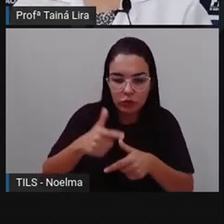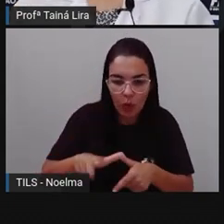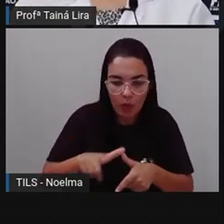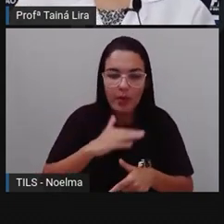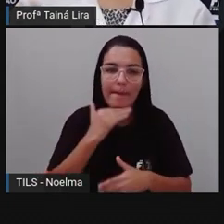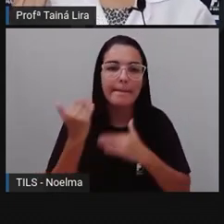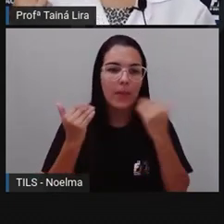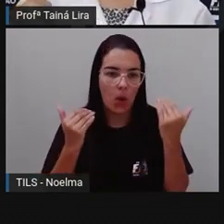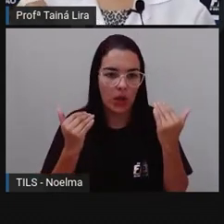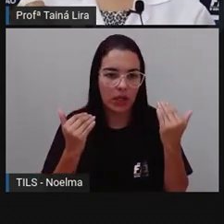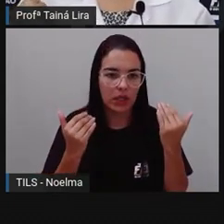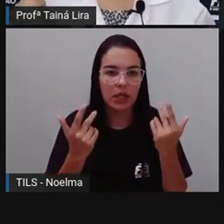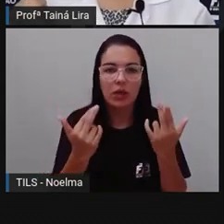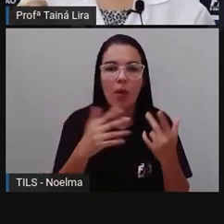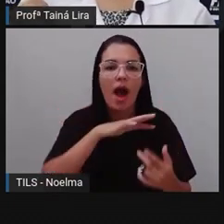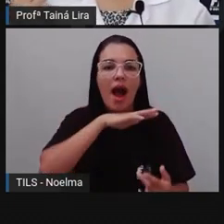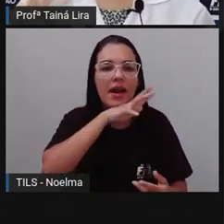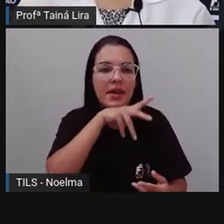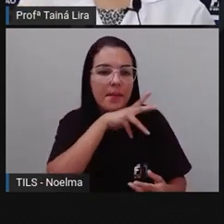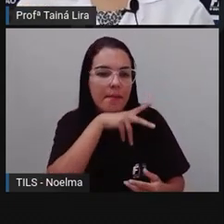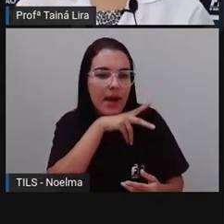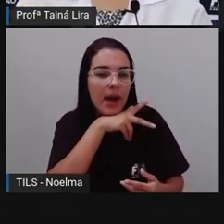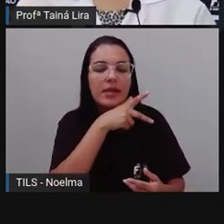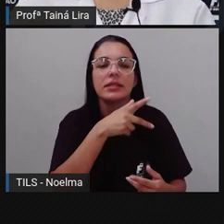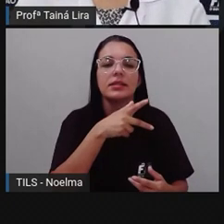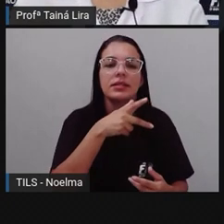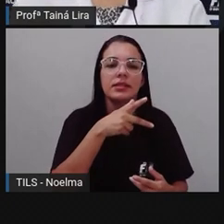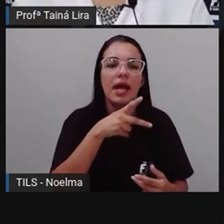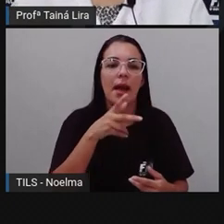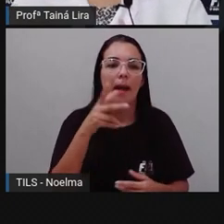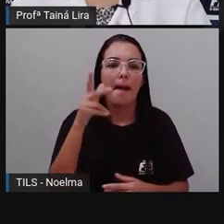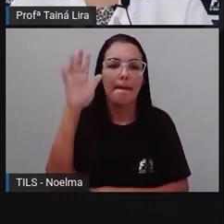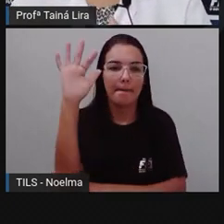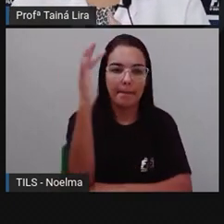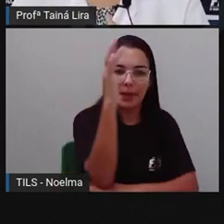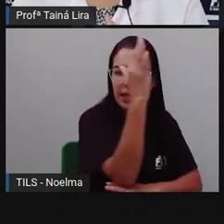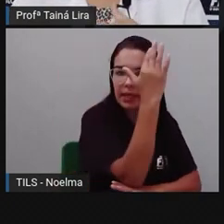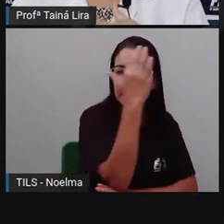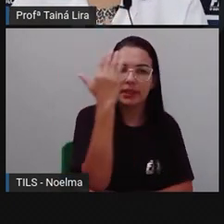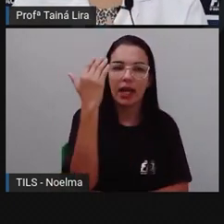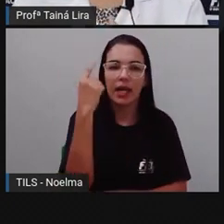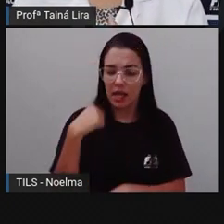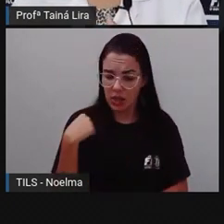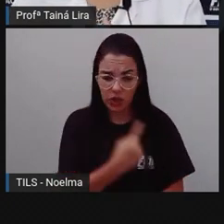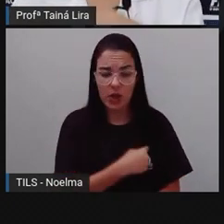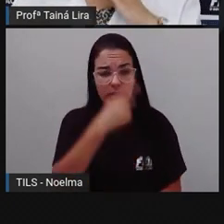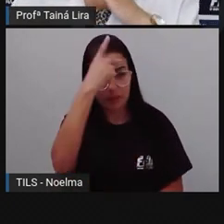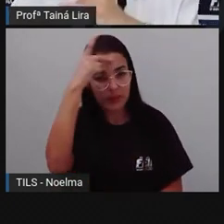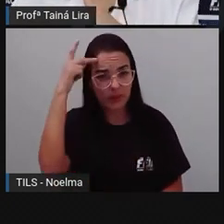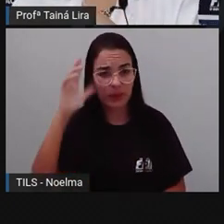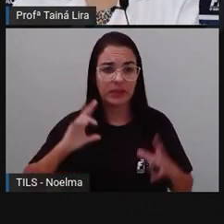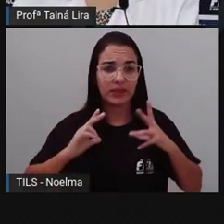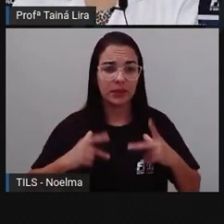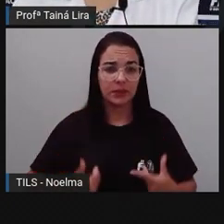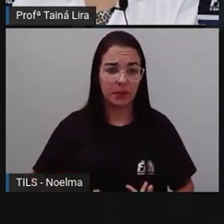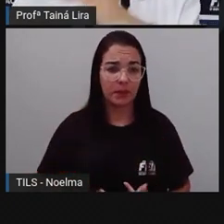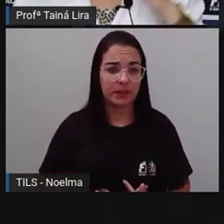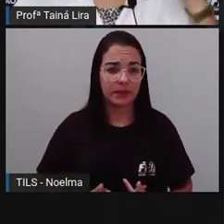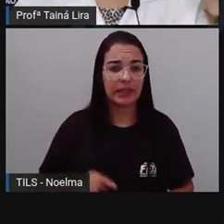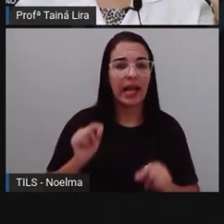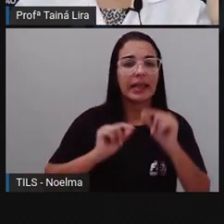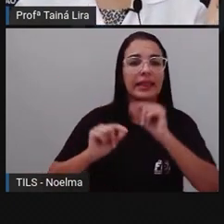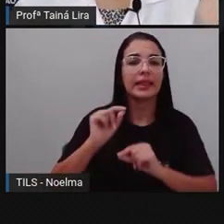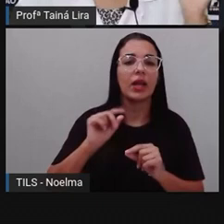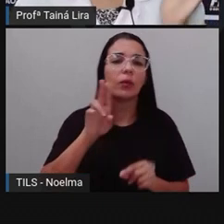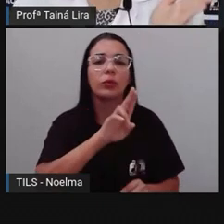tá bom? Inclusive nós, seres humanos. Então, temos aí o ciclo, né, Que é chamado ciclo da